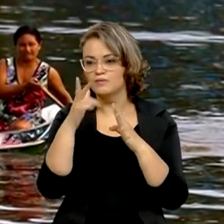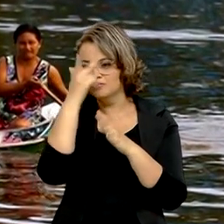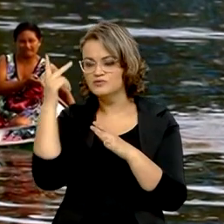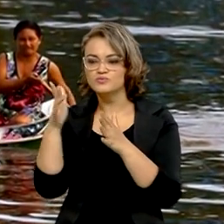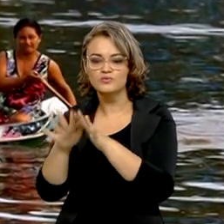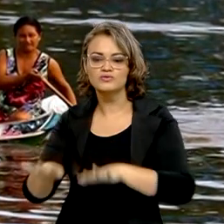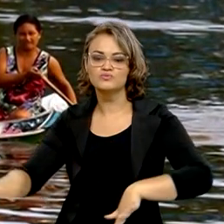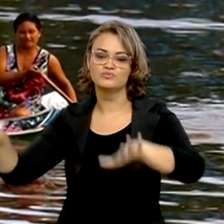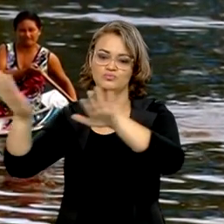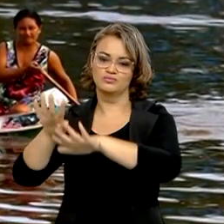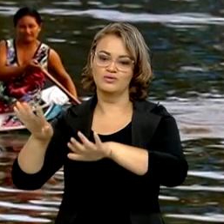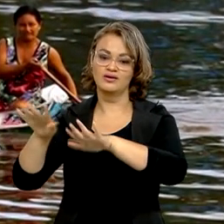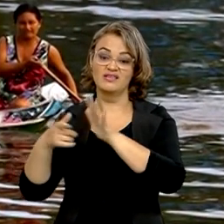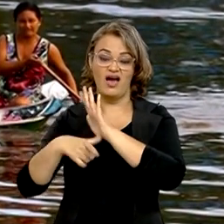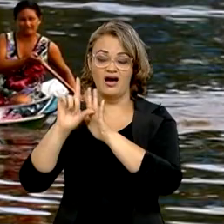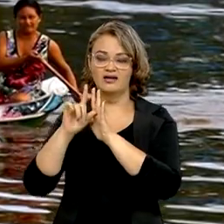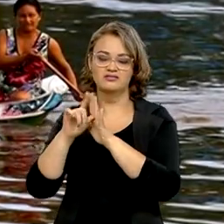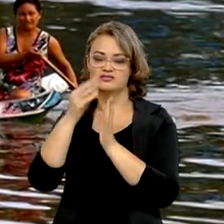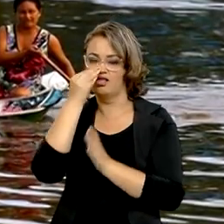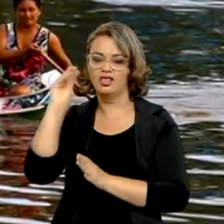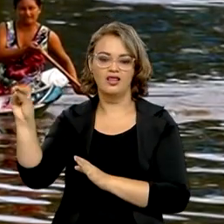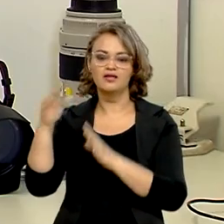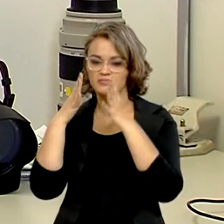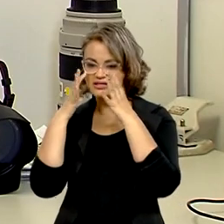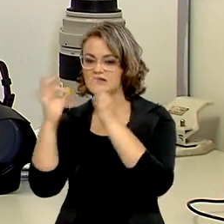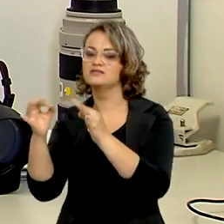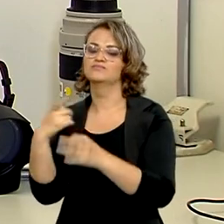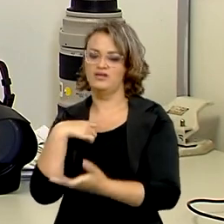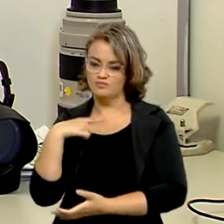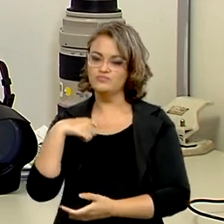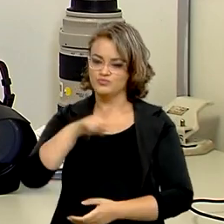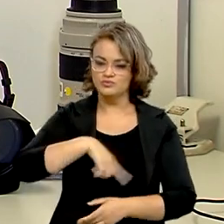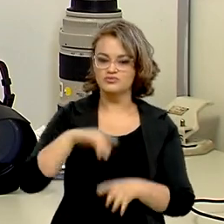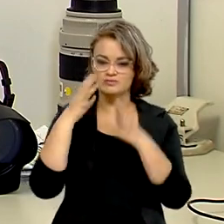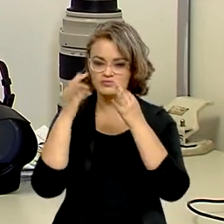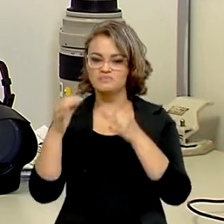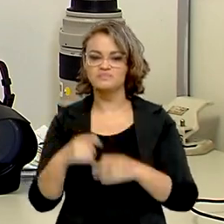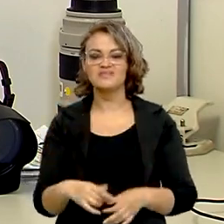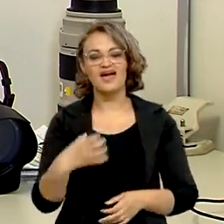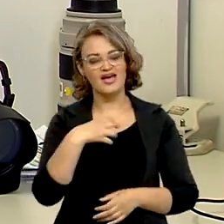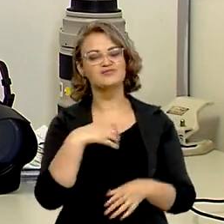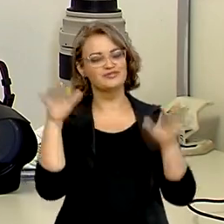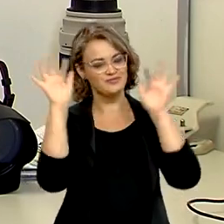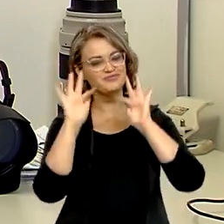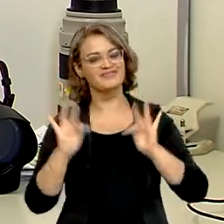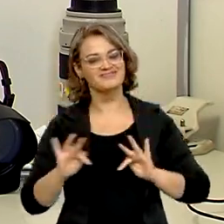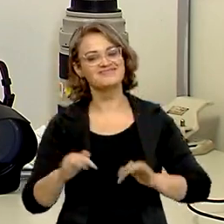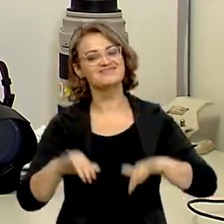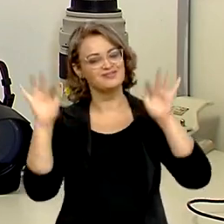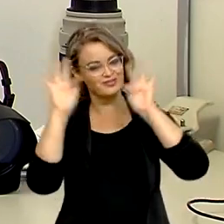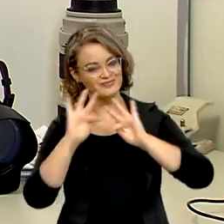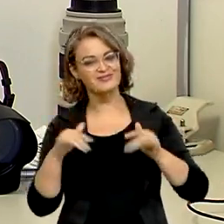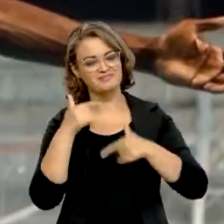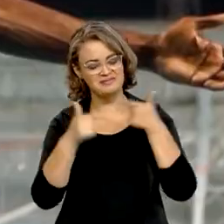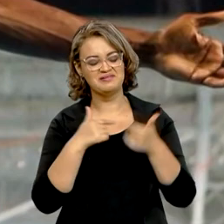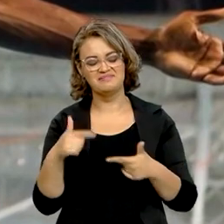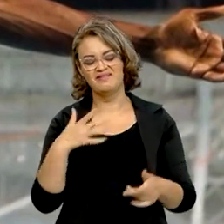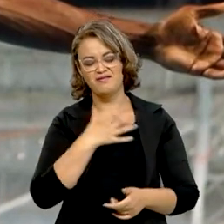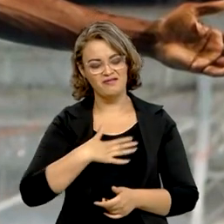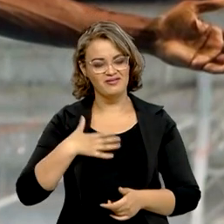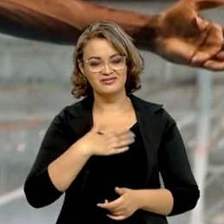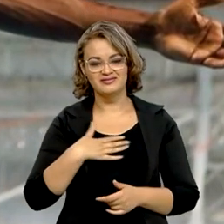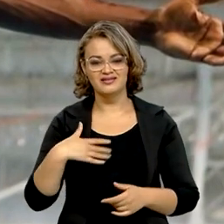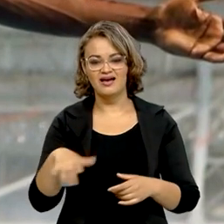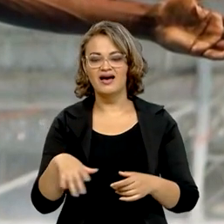estariam aí presentes na mídia convencional. Eu posso dizer que eu sou muito feliz, muito feliz com a minha profissão. Toda